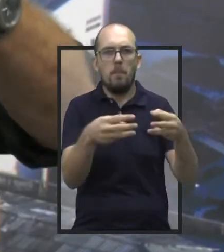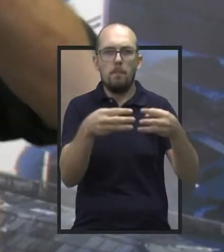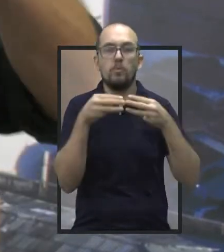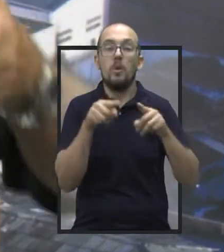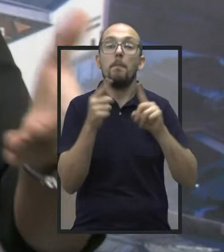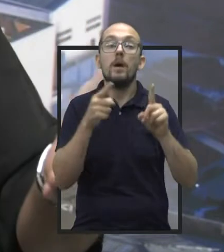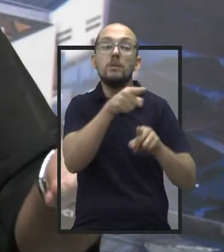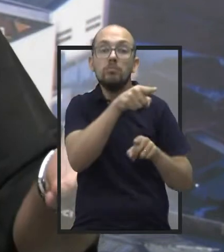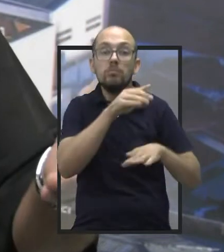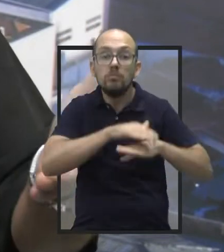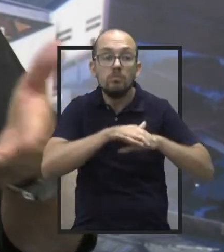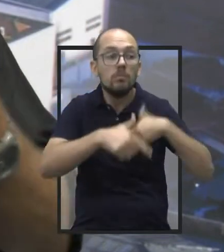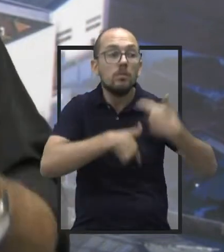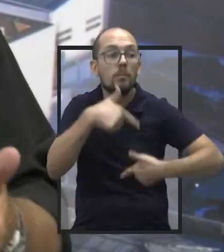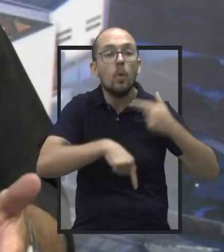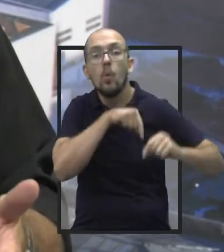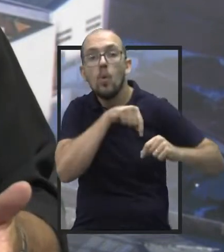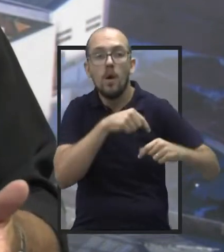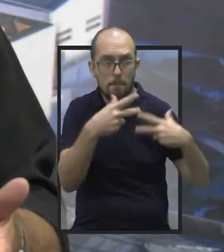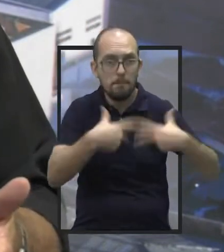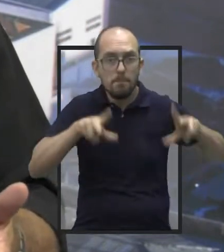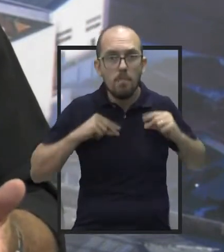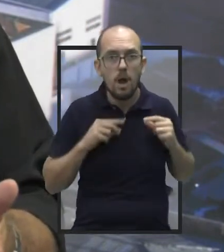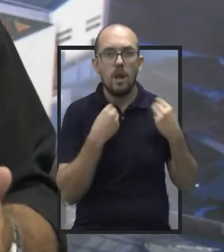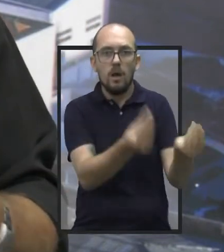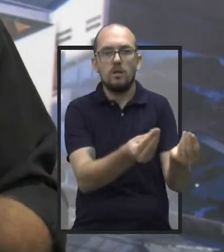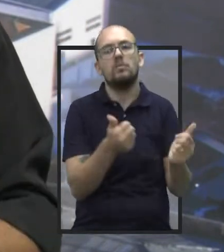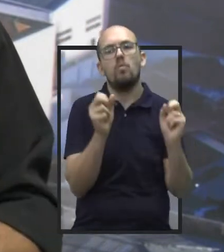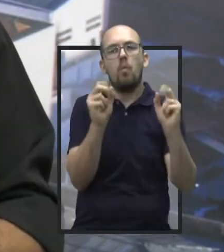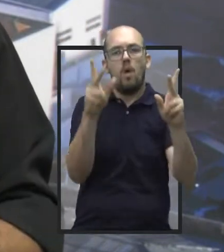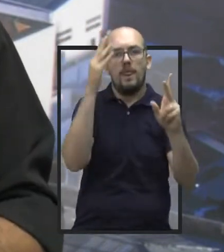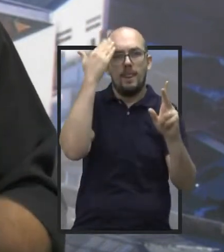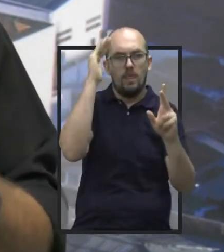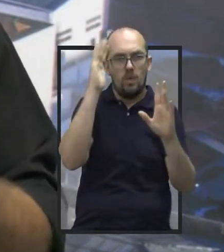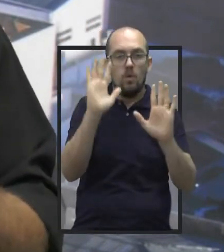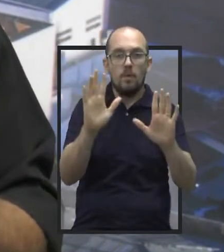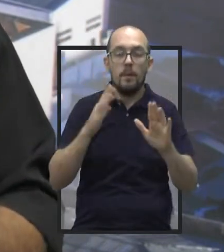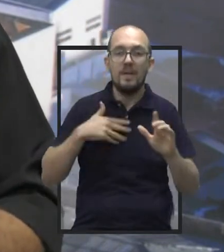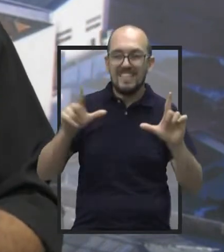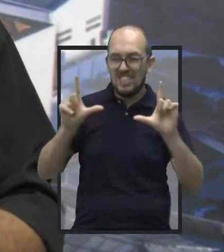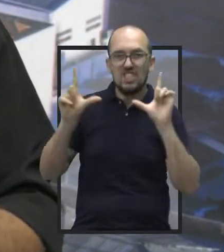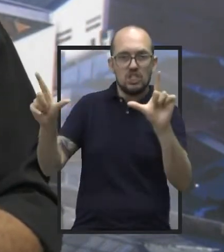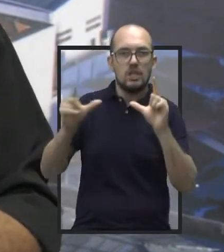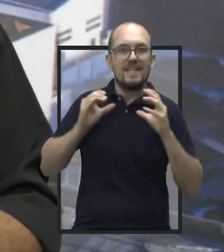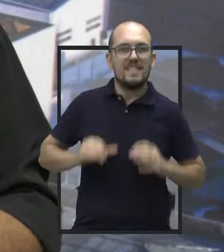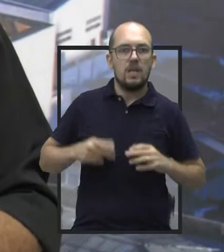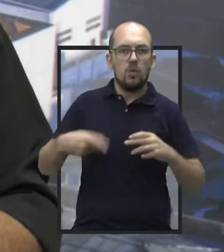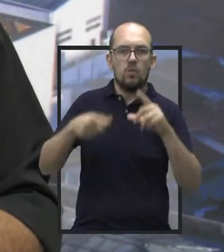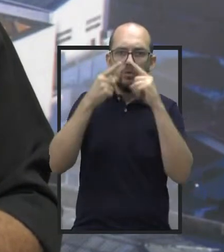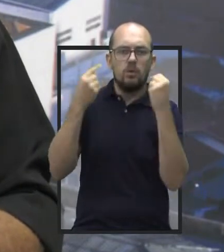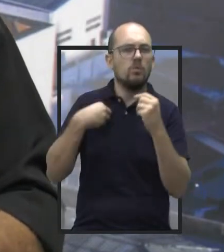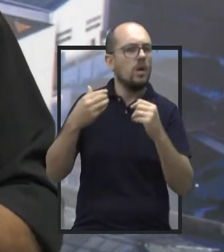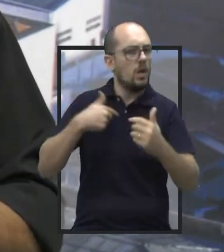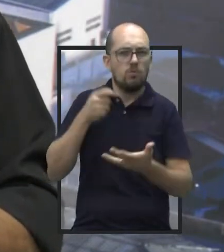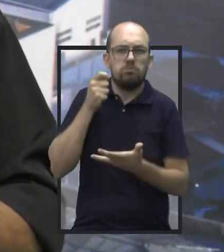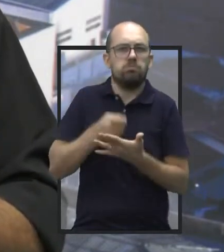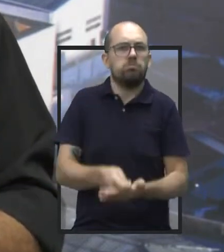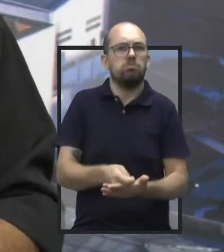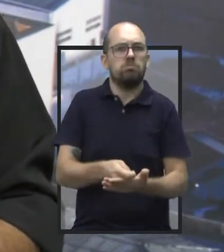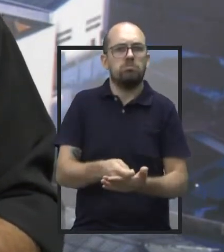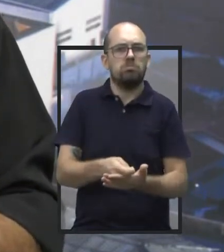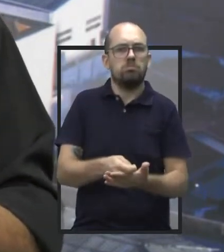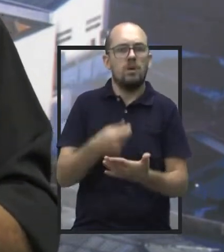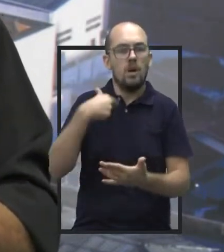a pessoa fez uma coisa relevante, merece aquela moção, entendeu? E os títulos, eu sou bem rigoroso em matéria de títulos, entendeu? Então,